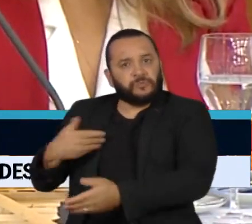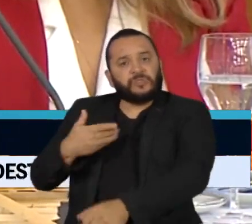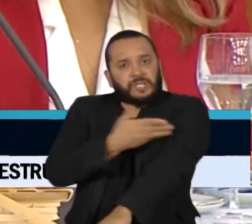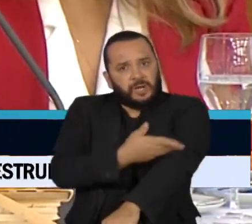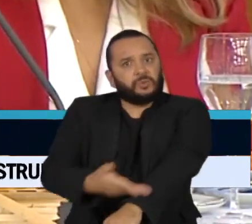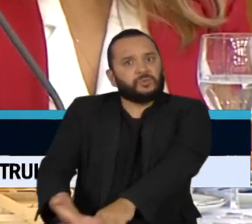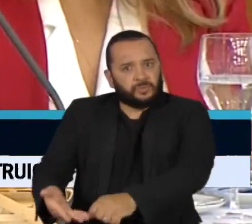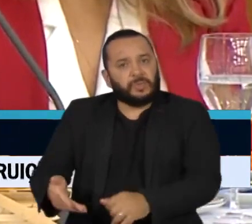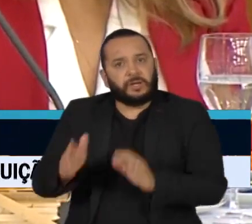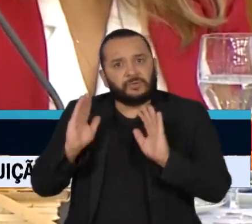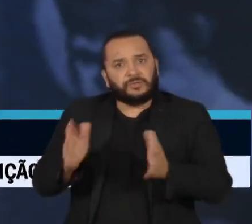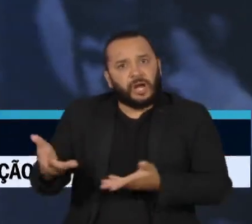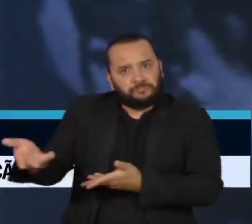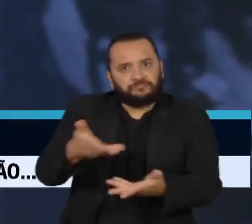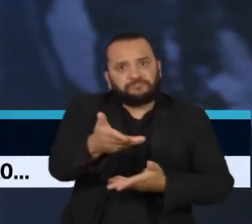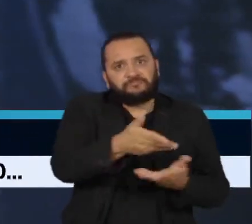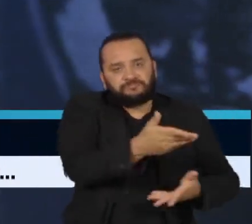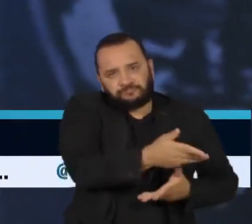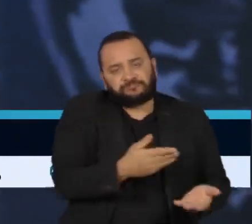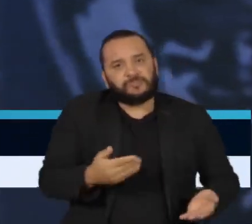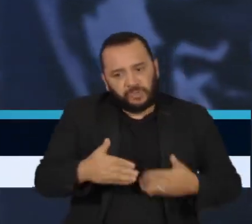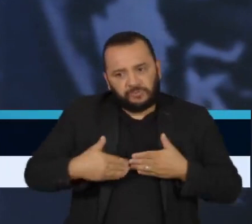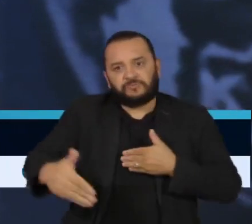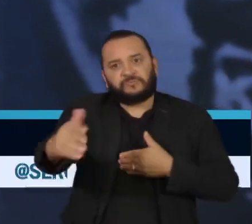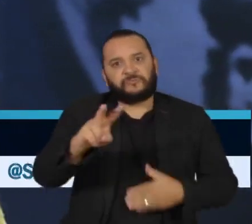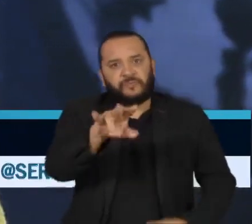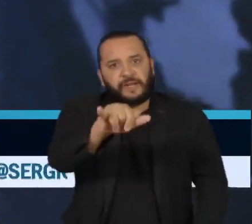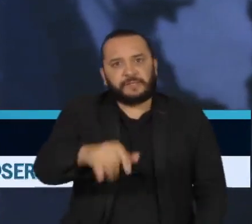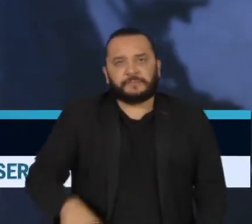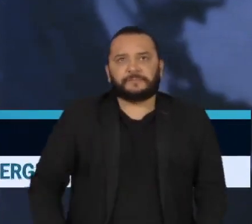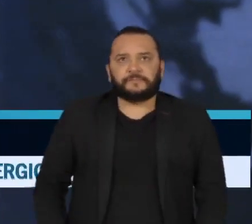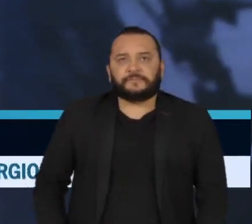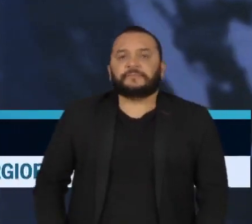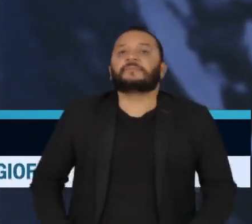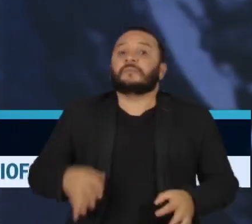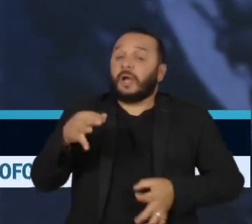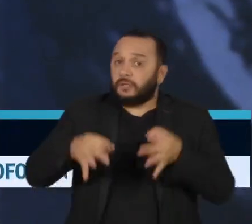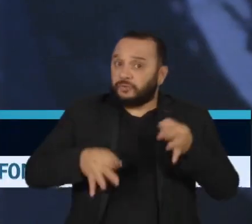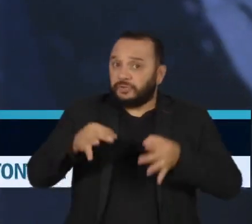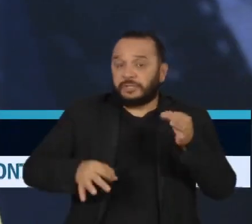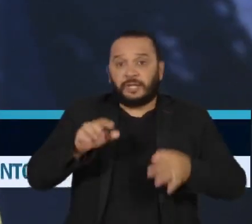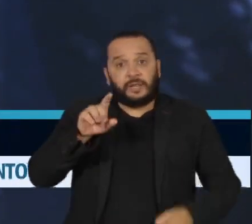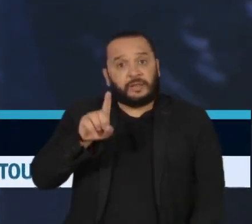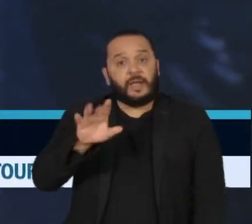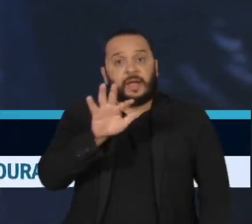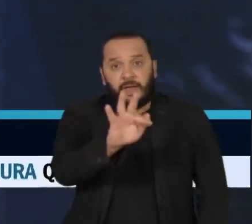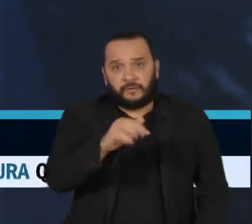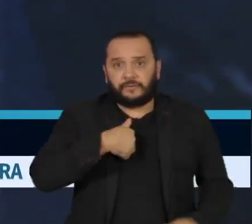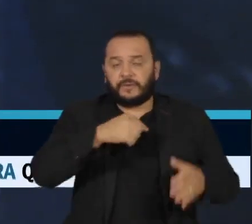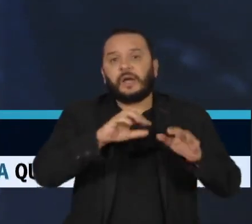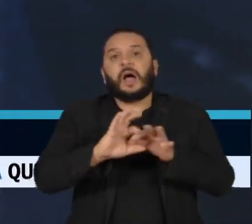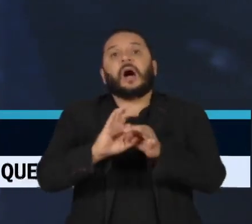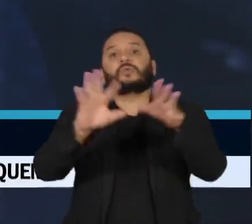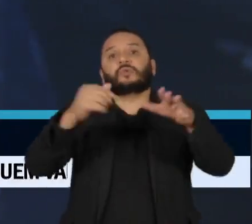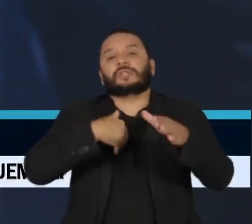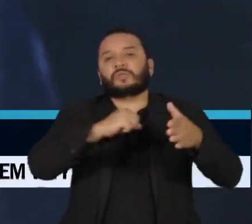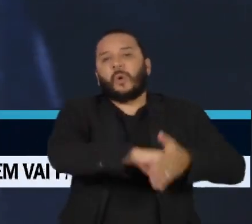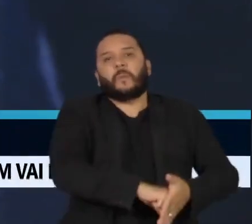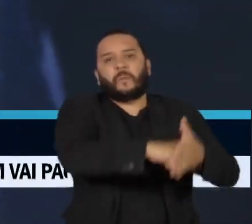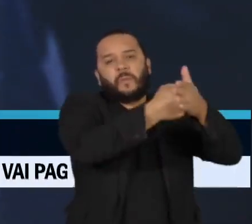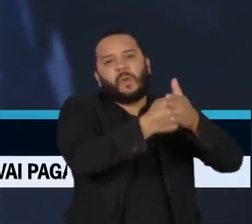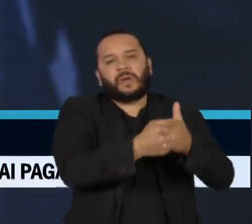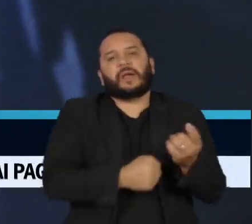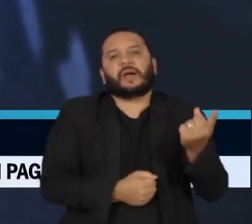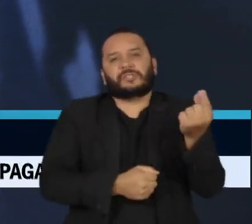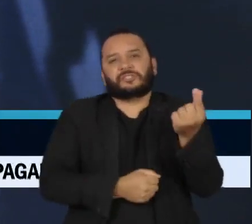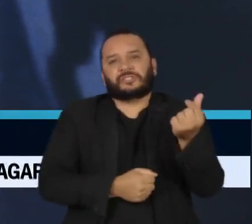nesses últimos quatro anos. A Justiça do Distrito Federal acaba de autorizar o bloqueio das contas dos investigados pela